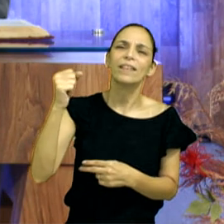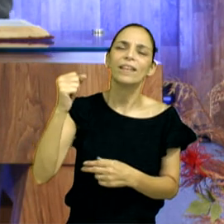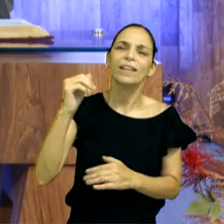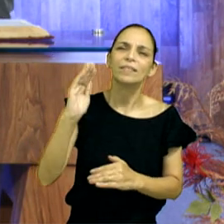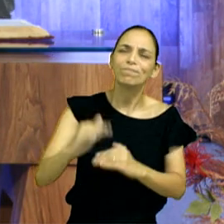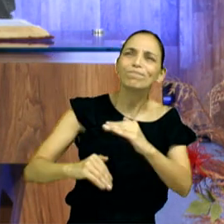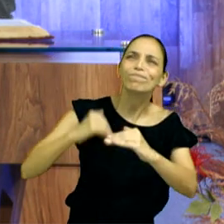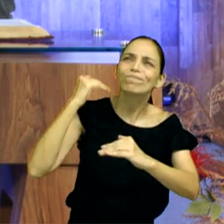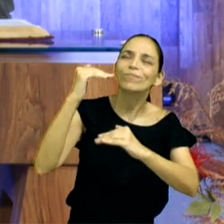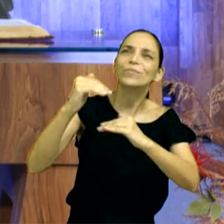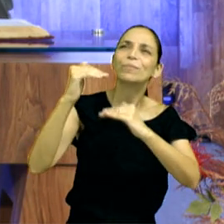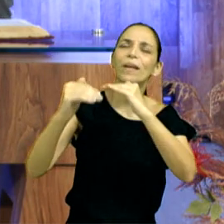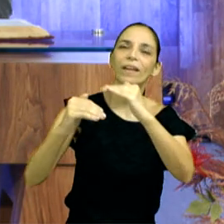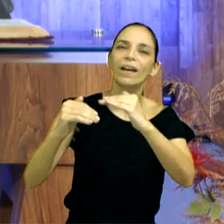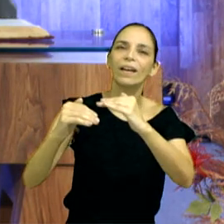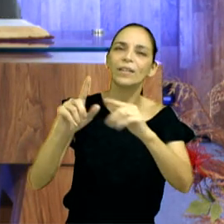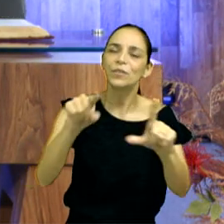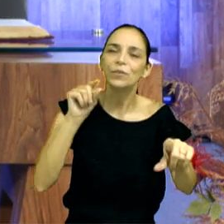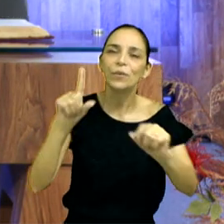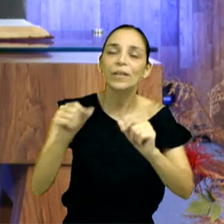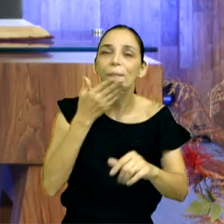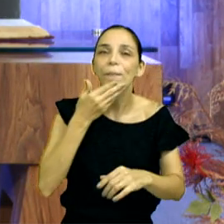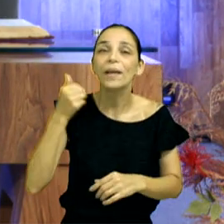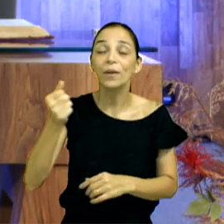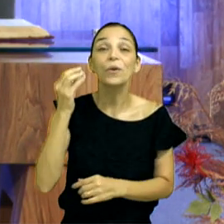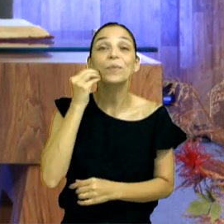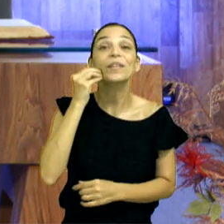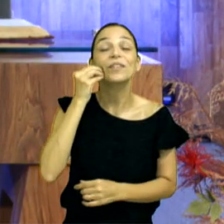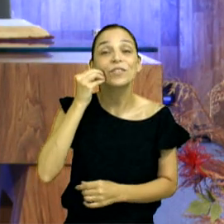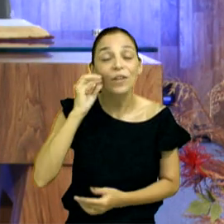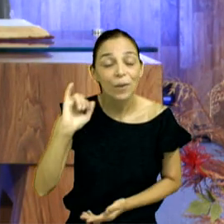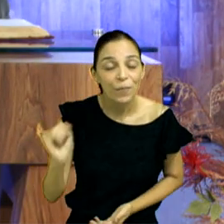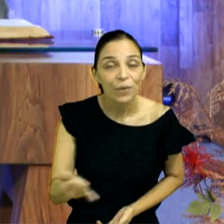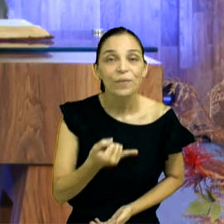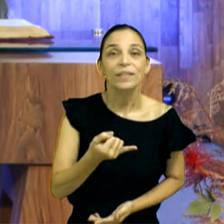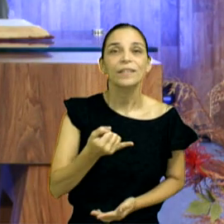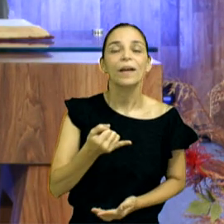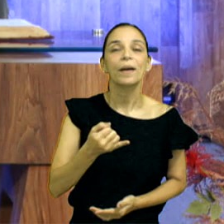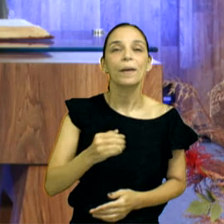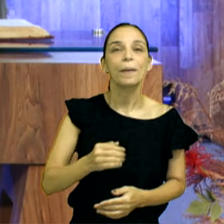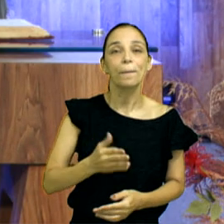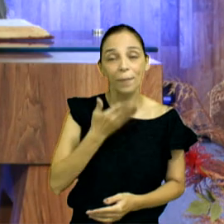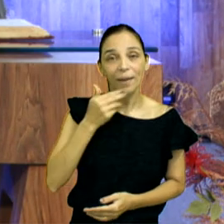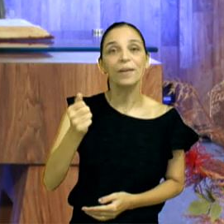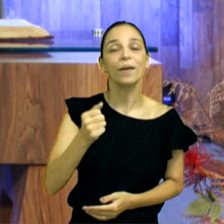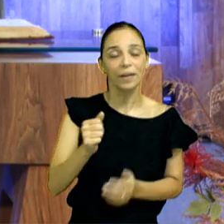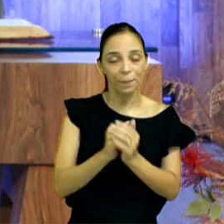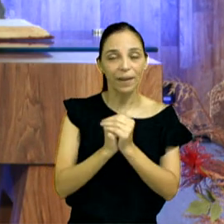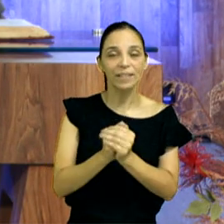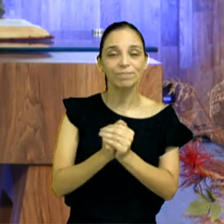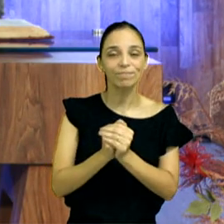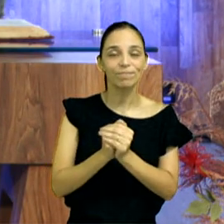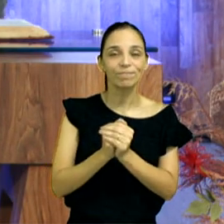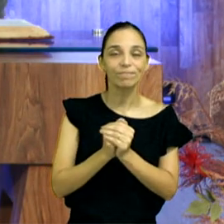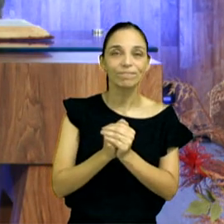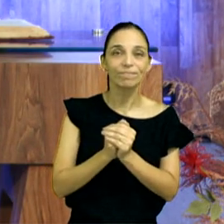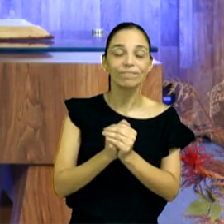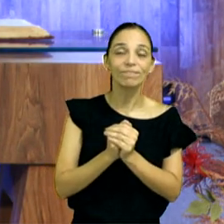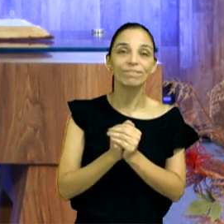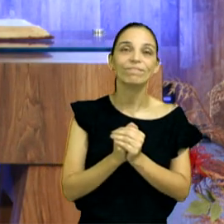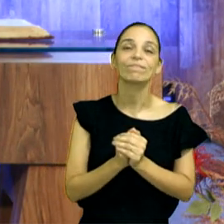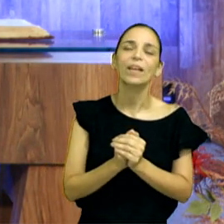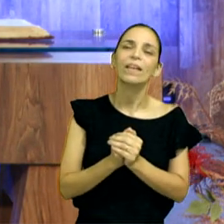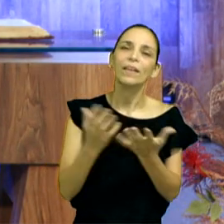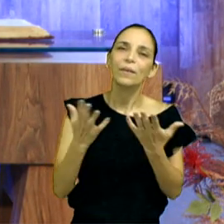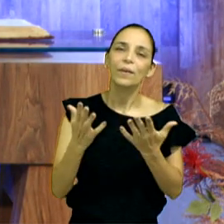fazer as melhores escolhas, e aproveitar bem as oportunidades, da minha vida, amém queridos, feche os teus olhos, eu queria orar com você, nesse amanhã,